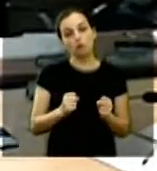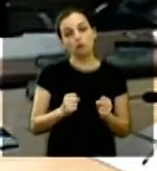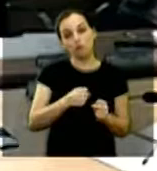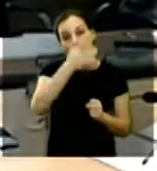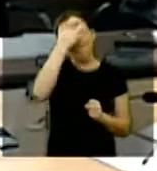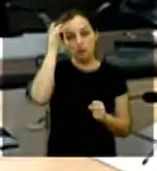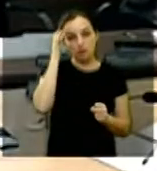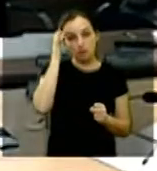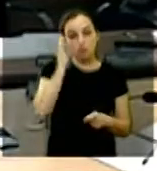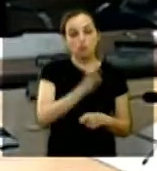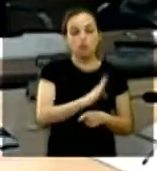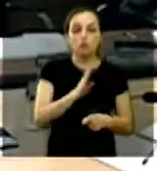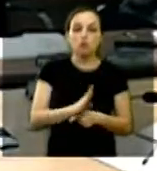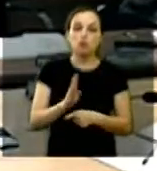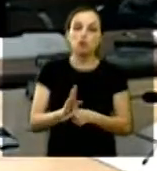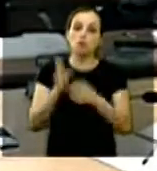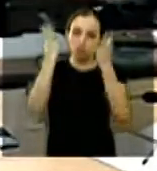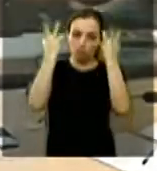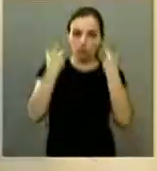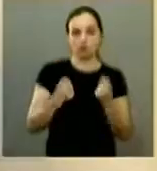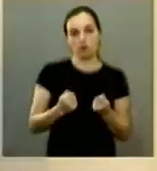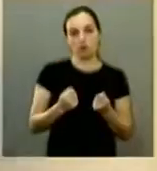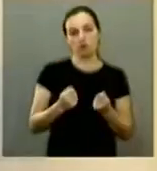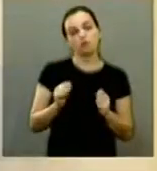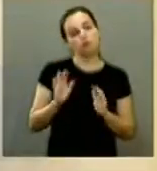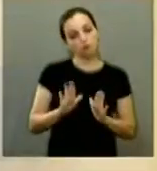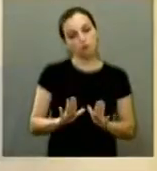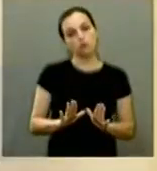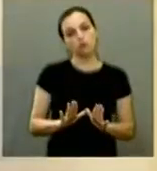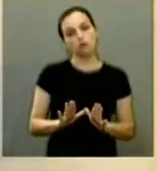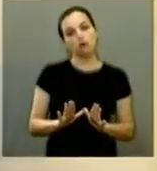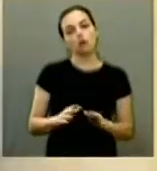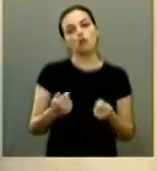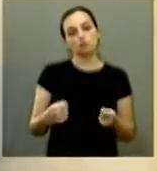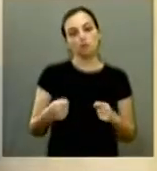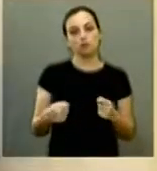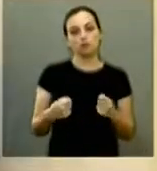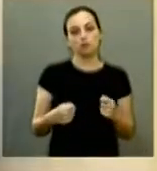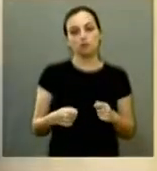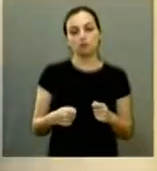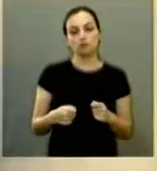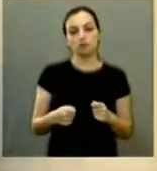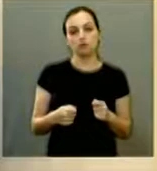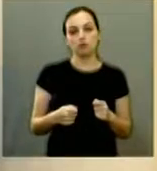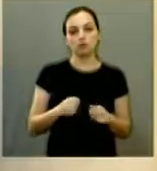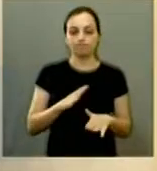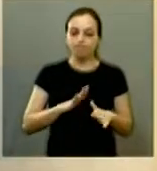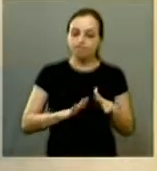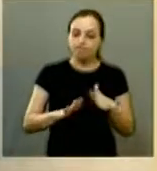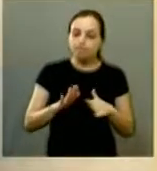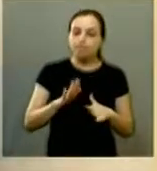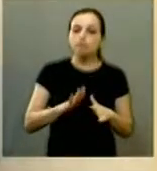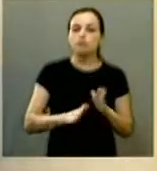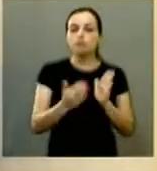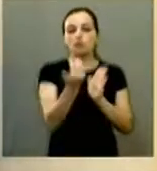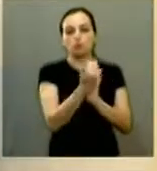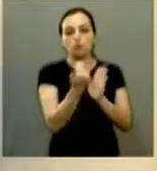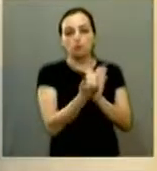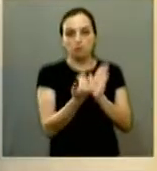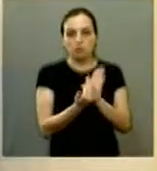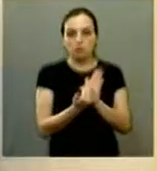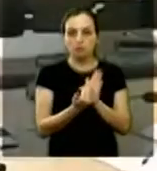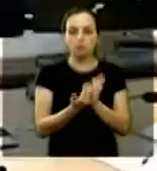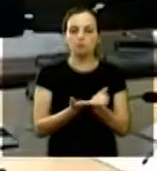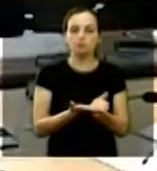cuidam bem dos seus animais né é então tem que obrigado vereador tem que ter é um cuidado por favor eu